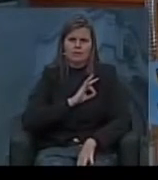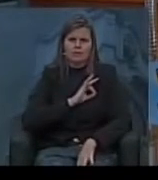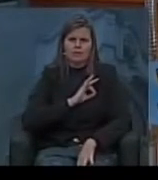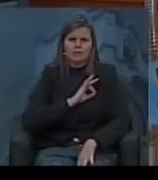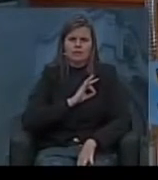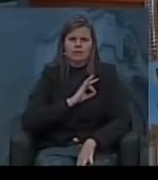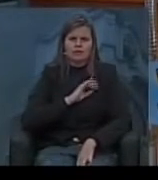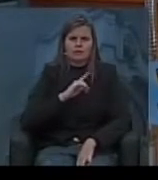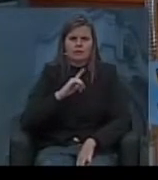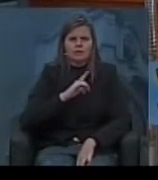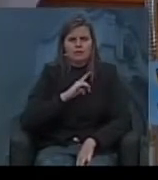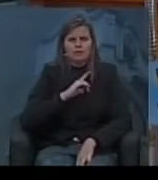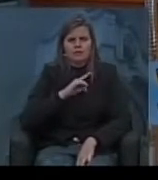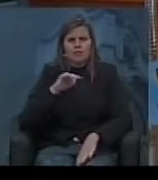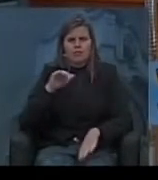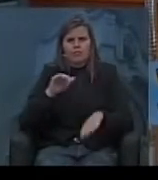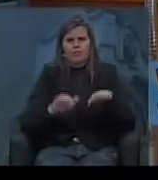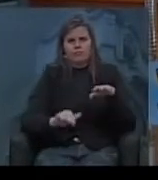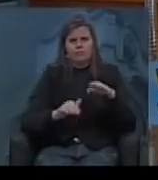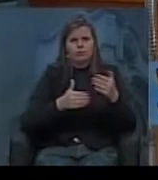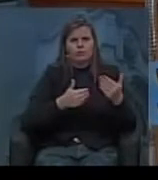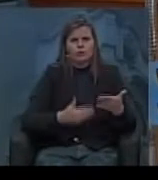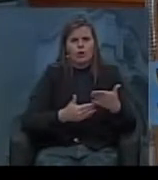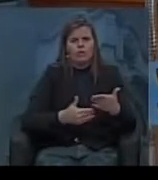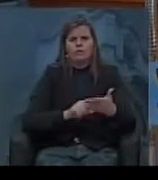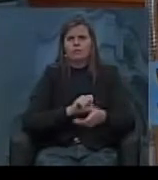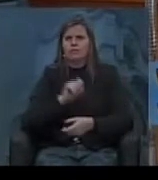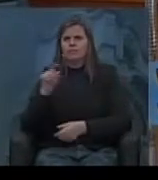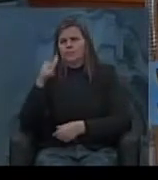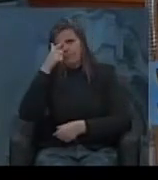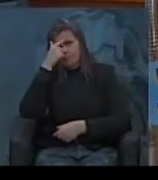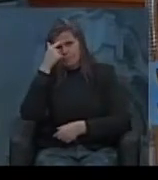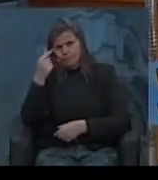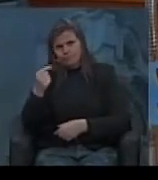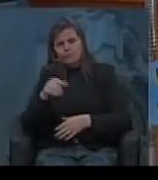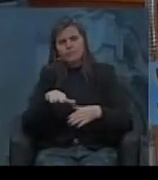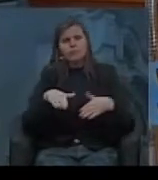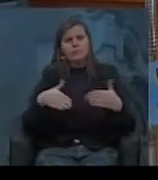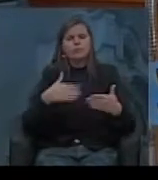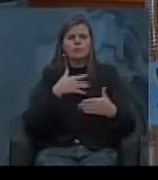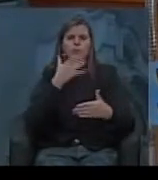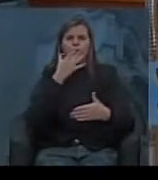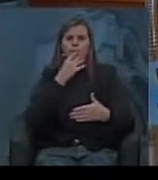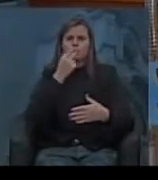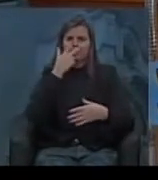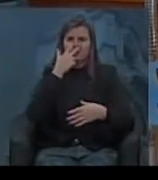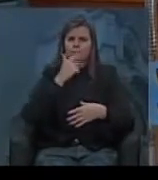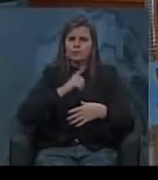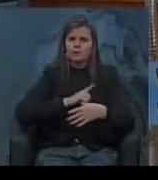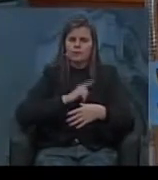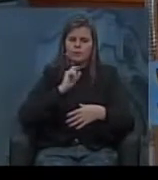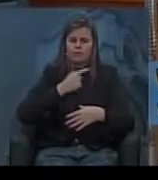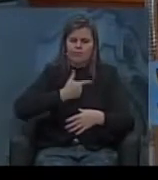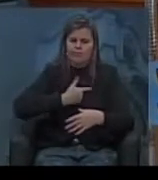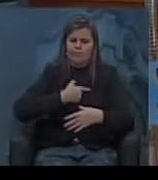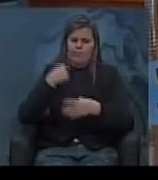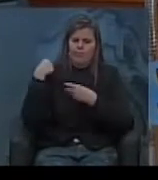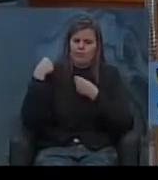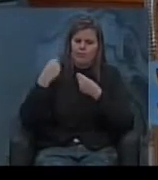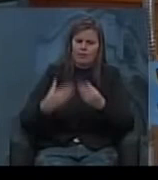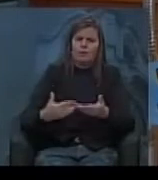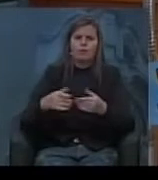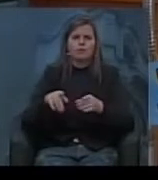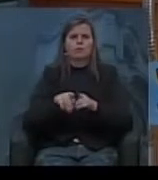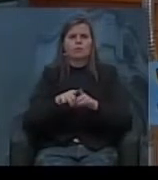um fosso entre a juventude e o acesso à universidade então eu acho que apesar do legado e muito